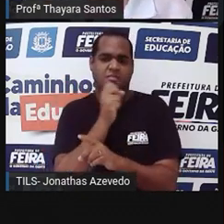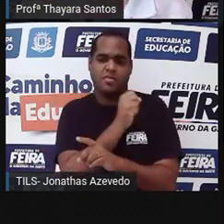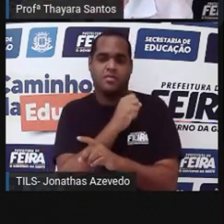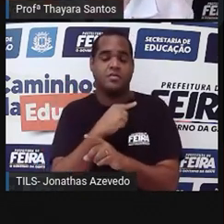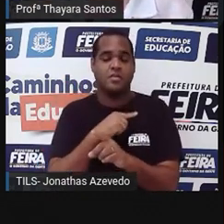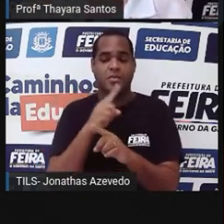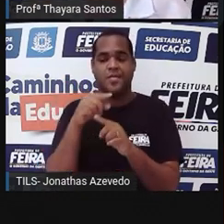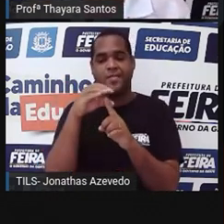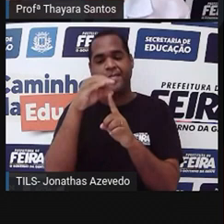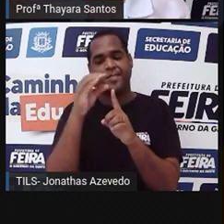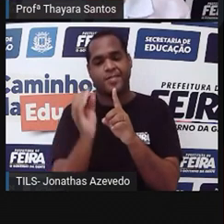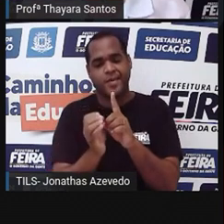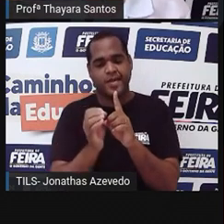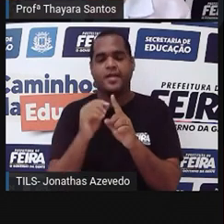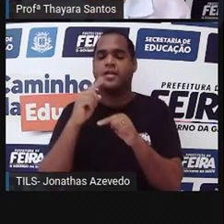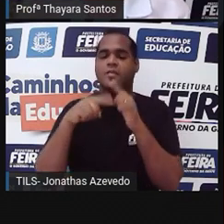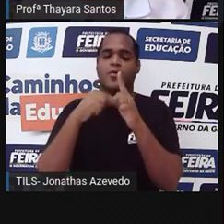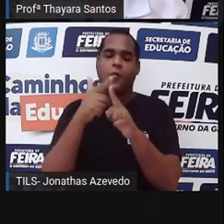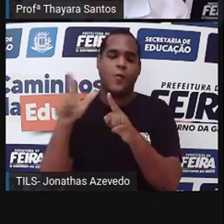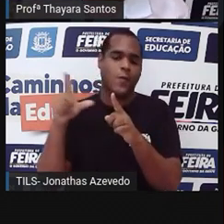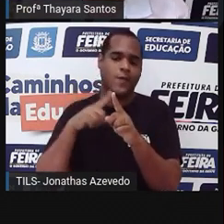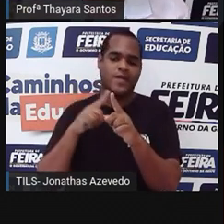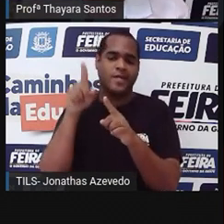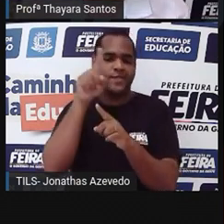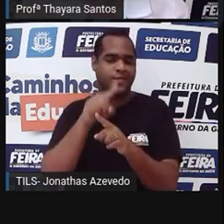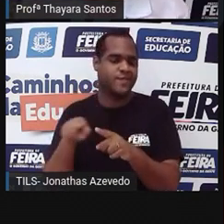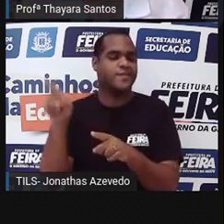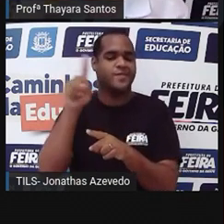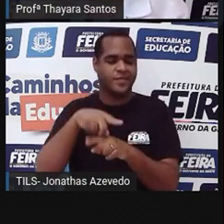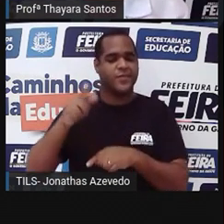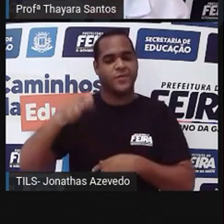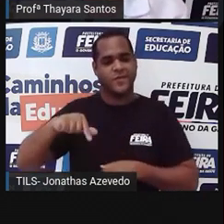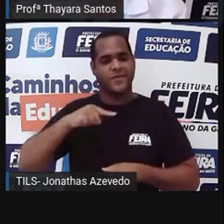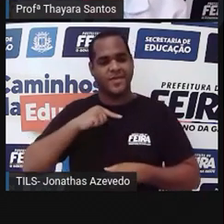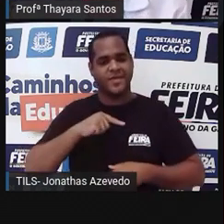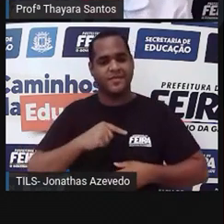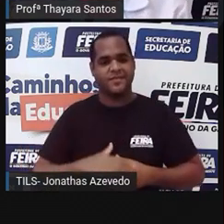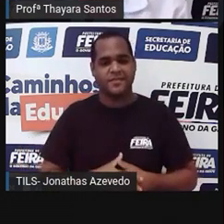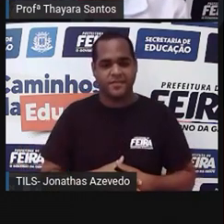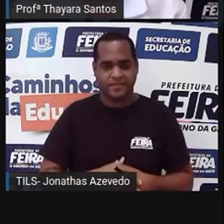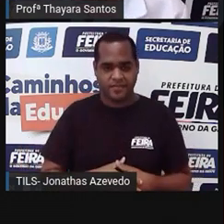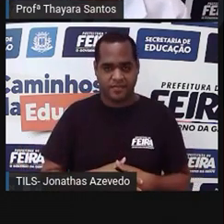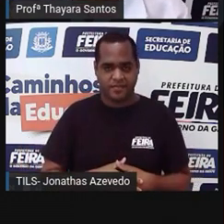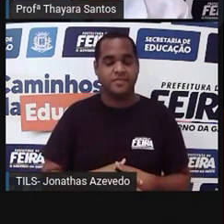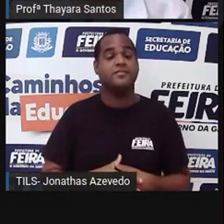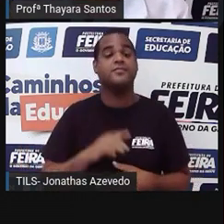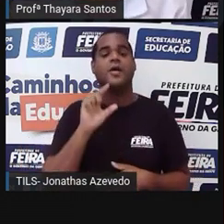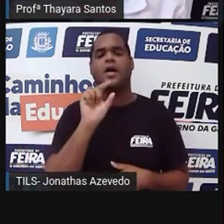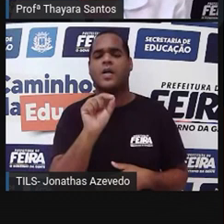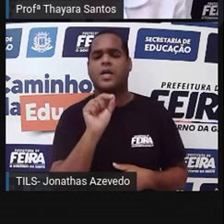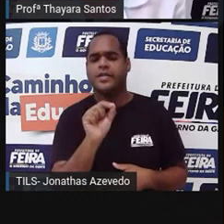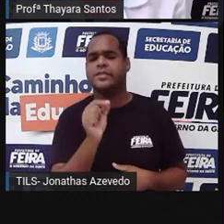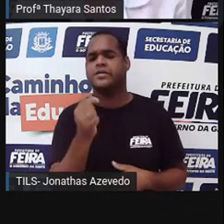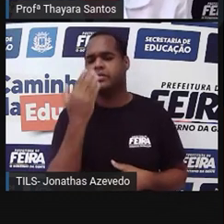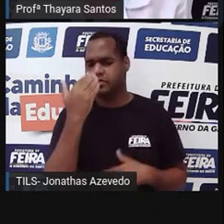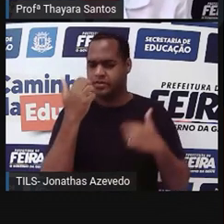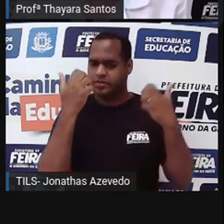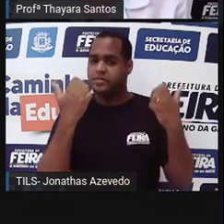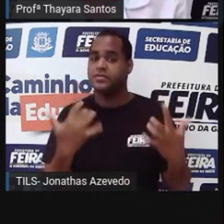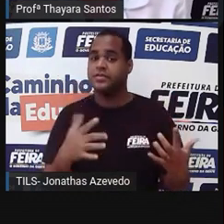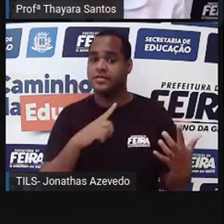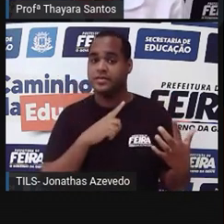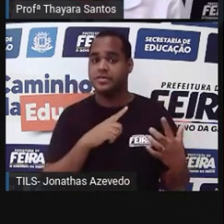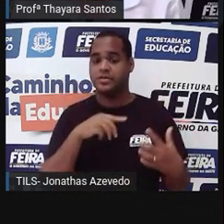ele cai e só vai voltar de novo no próximo ciclo reprodutivo. E quem são essas briófitas? Eu já falei uma